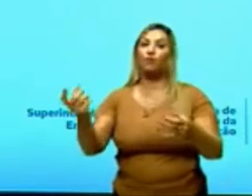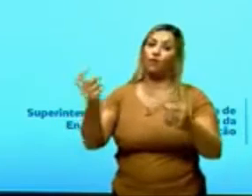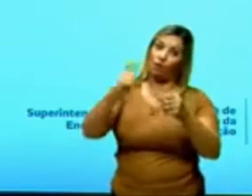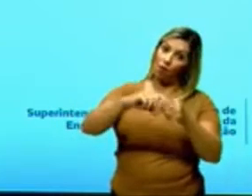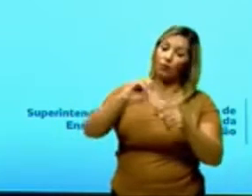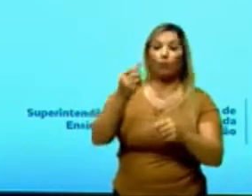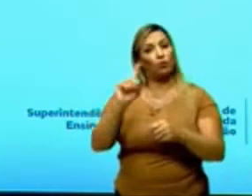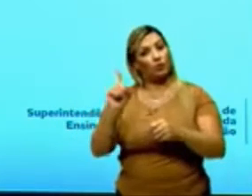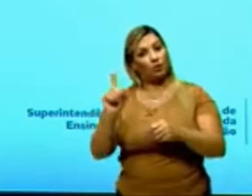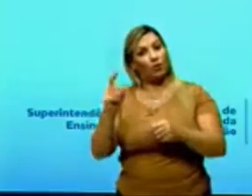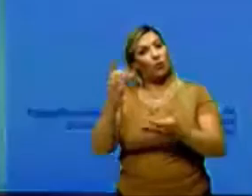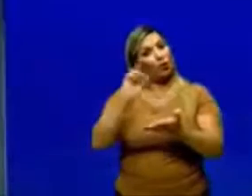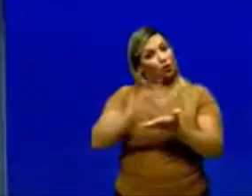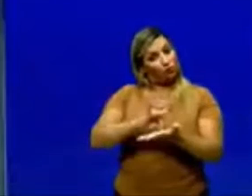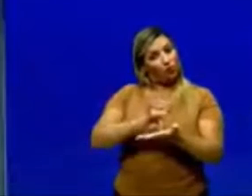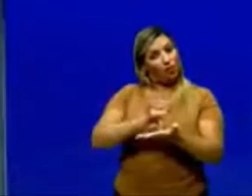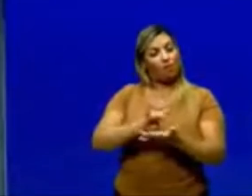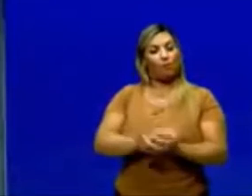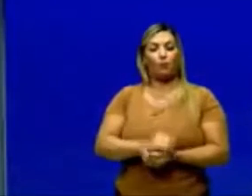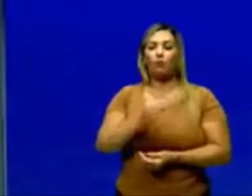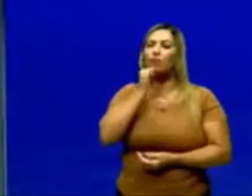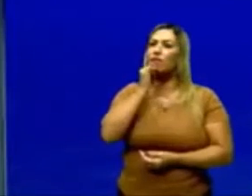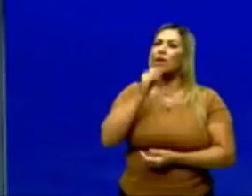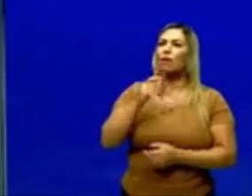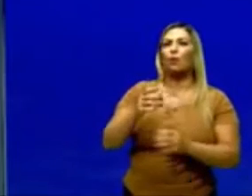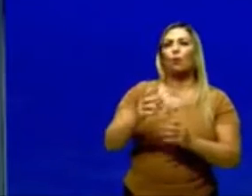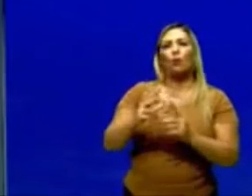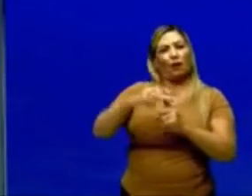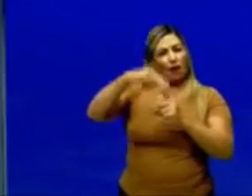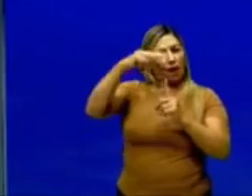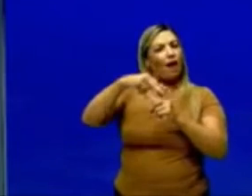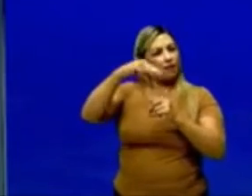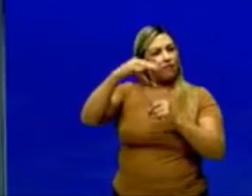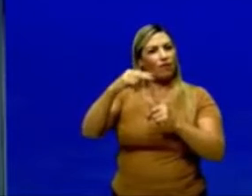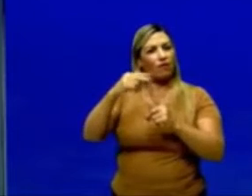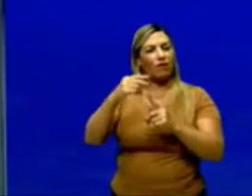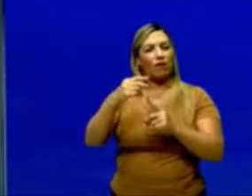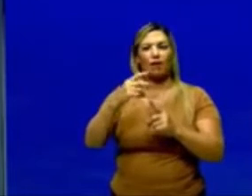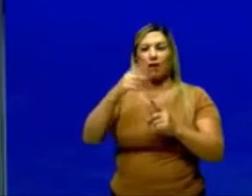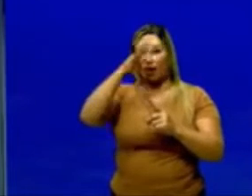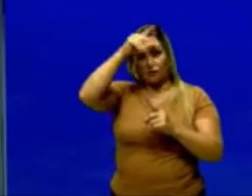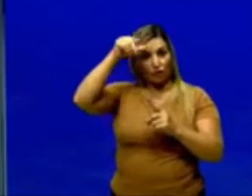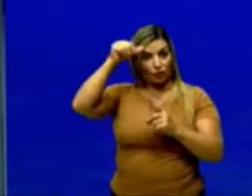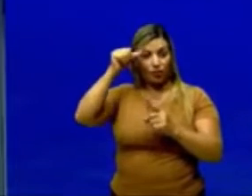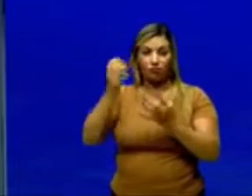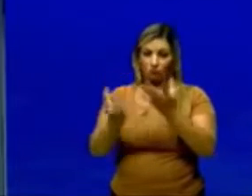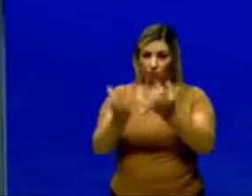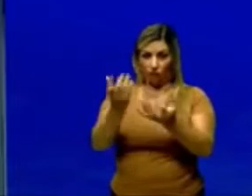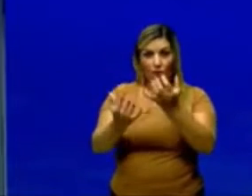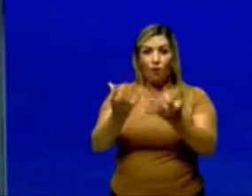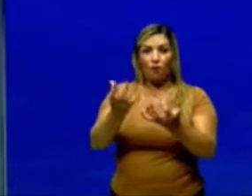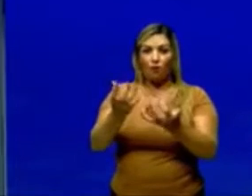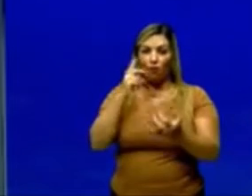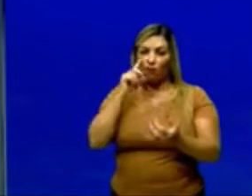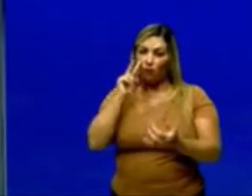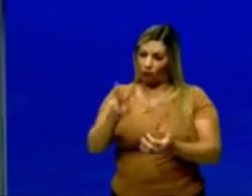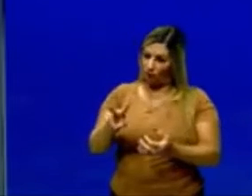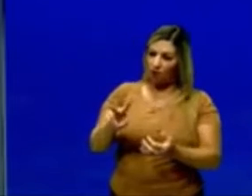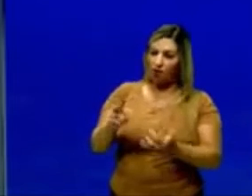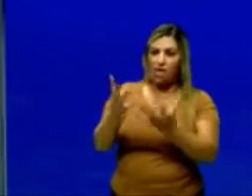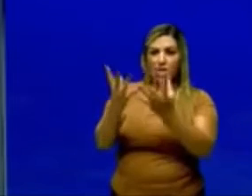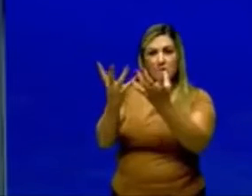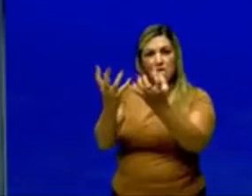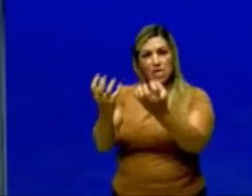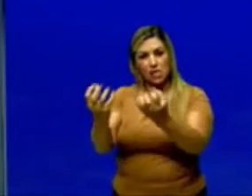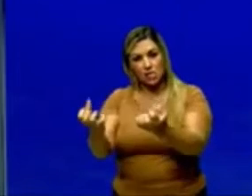original. Então, se eu pegar uma garrafinha PET, por exemplo, e eu aquecê-la, eu vou ver, né, que essa garrafinha, então, ela vai